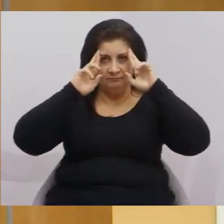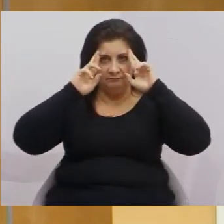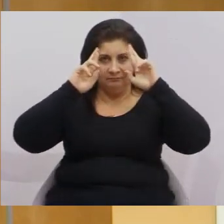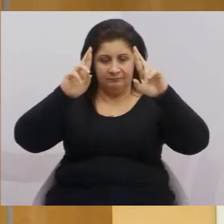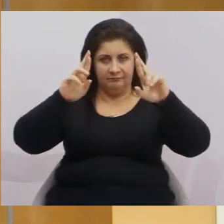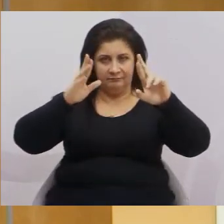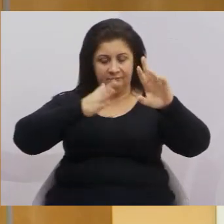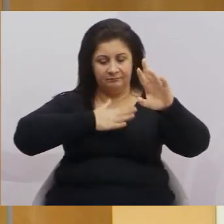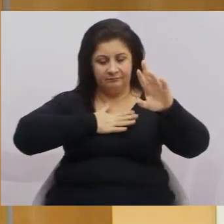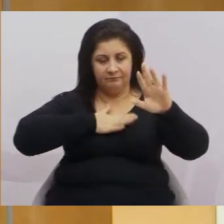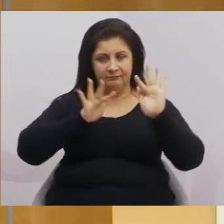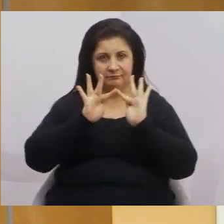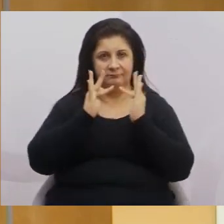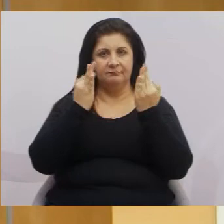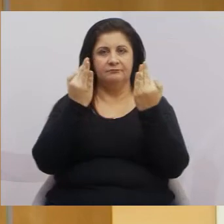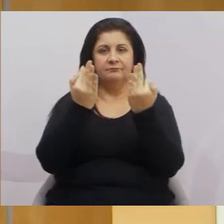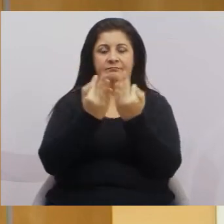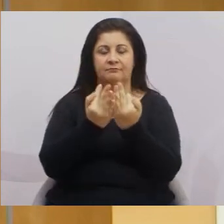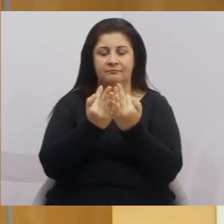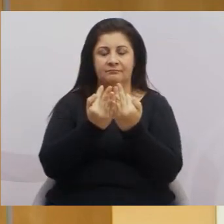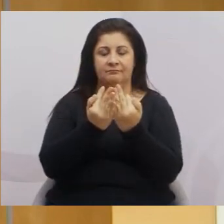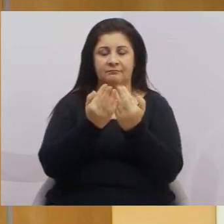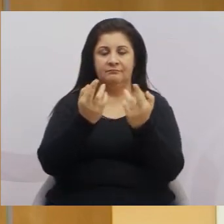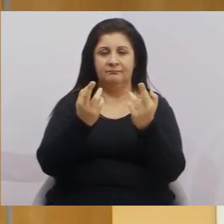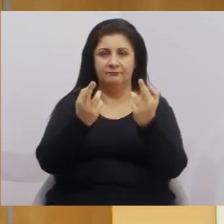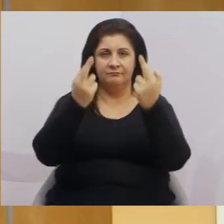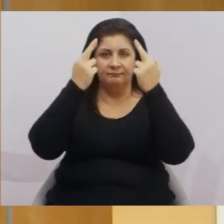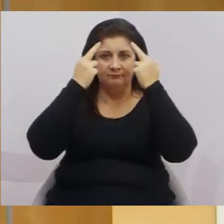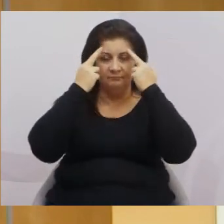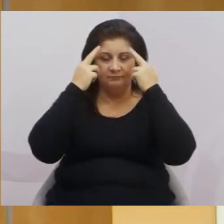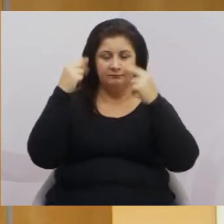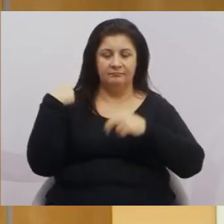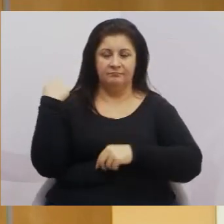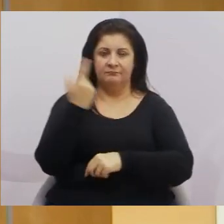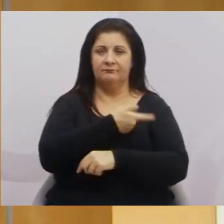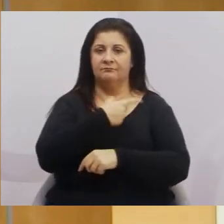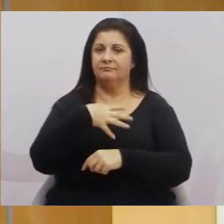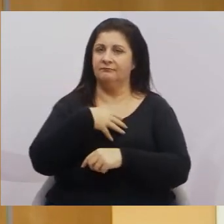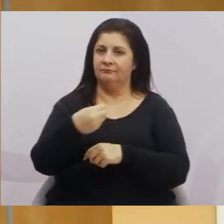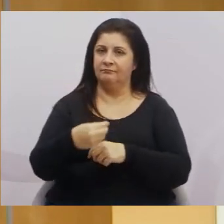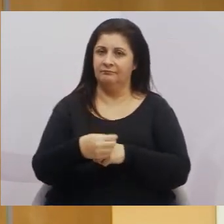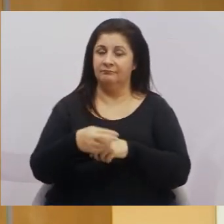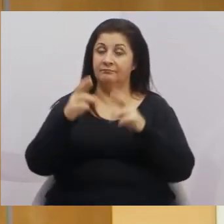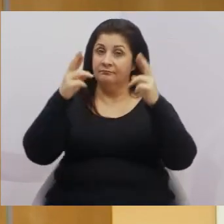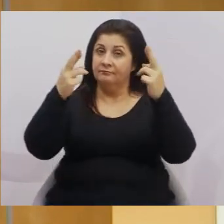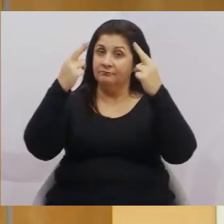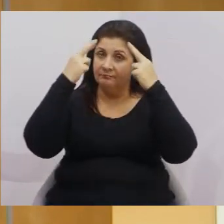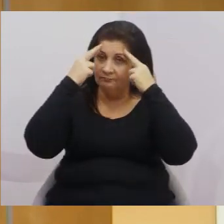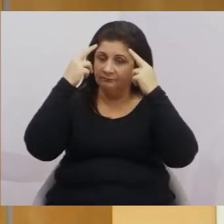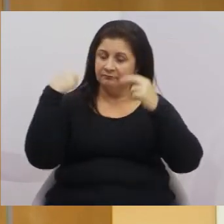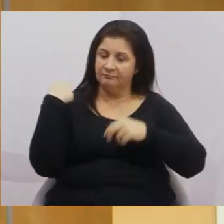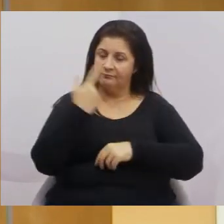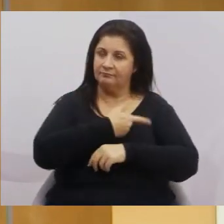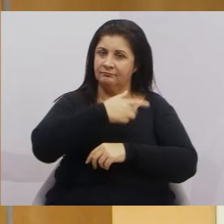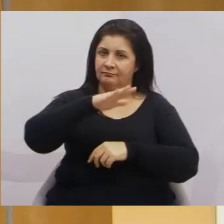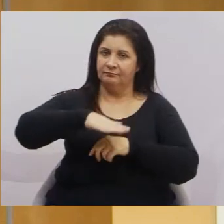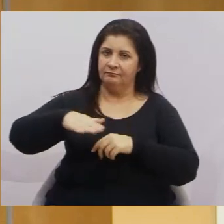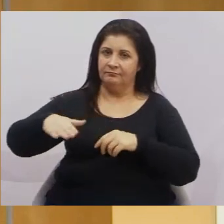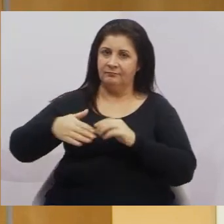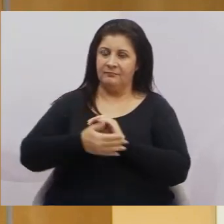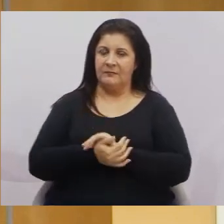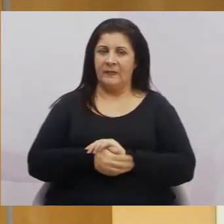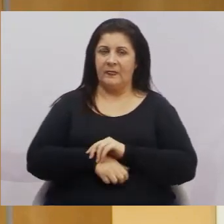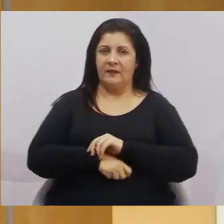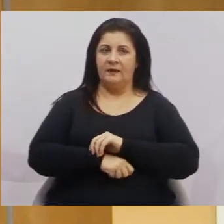a minha família, respeite os nossos filhos, respeite as nossas crianças. Não queira